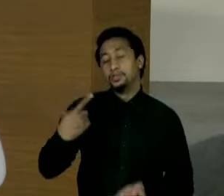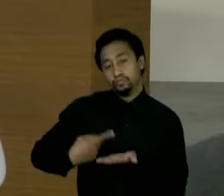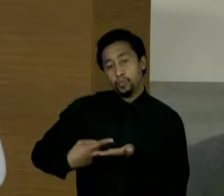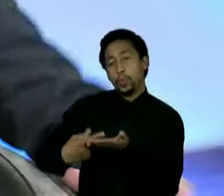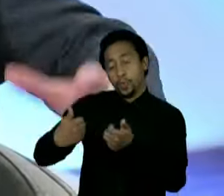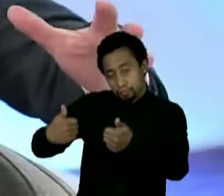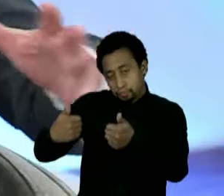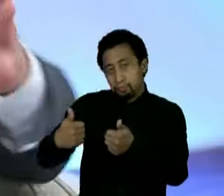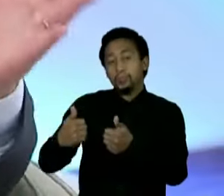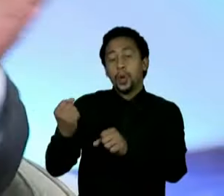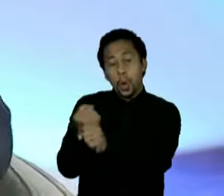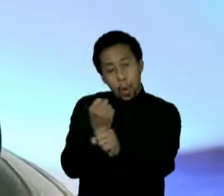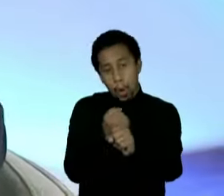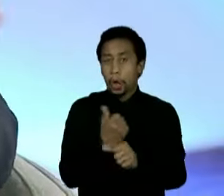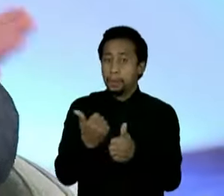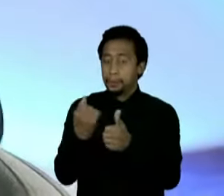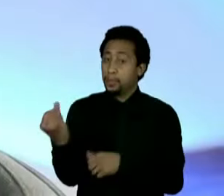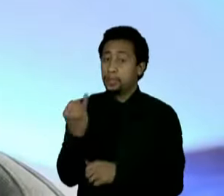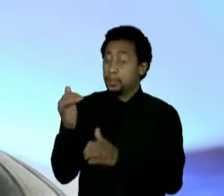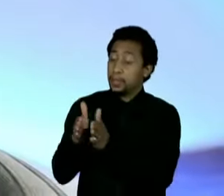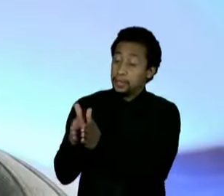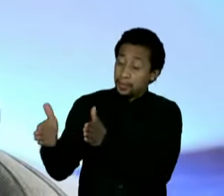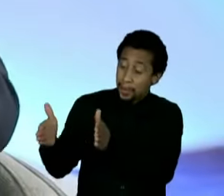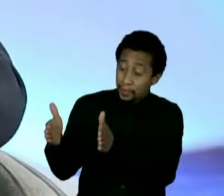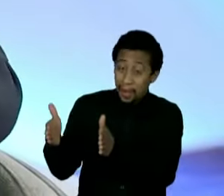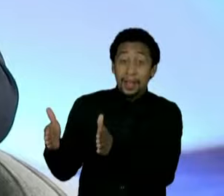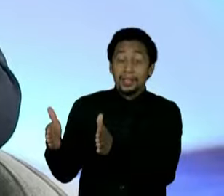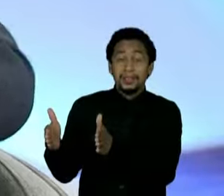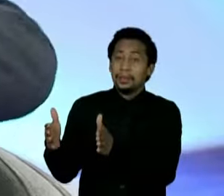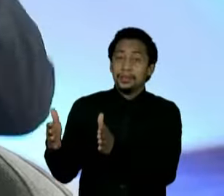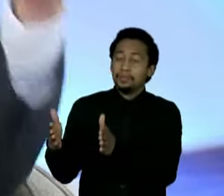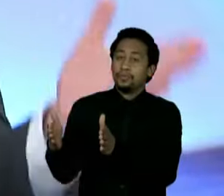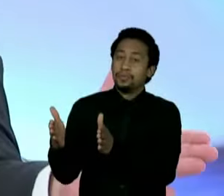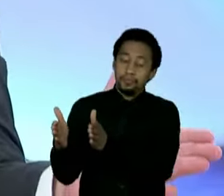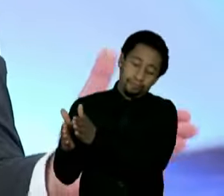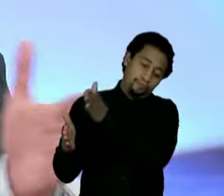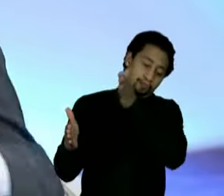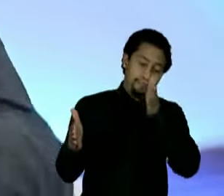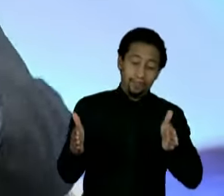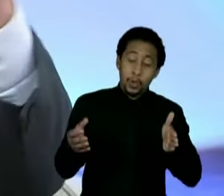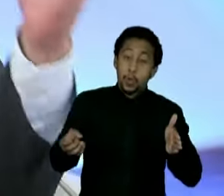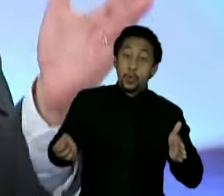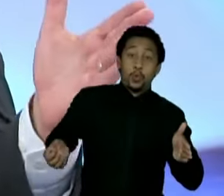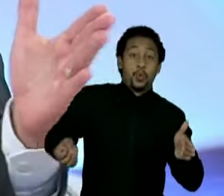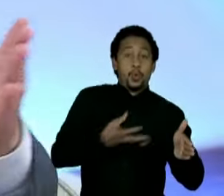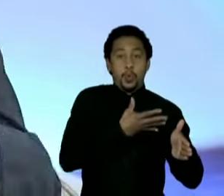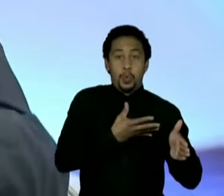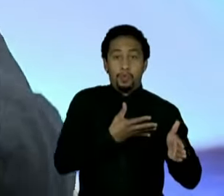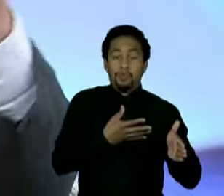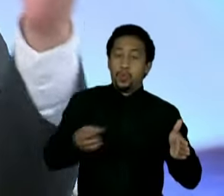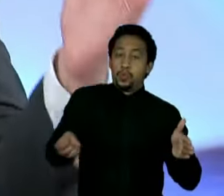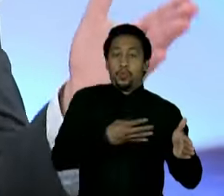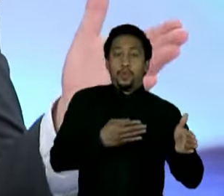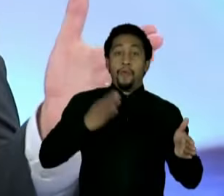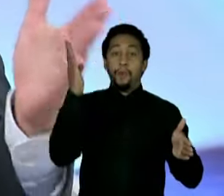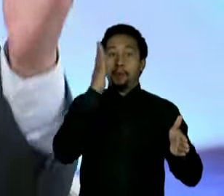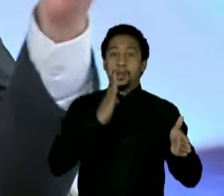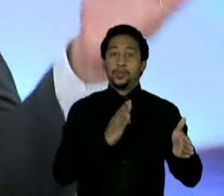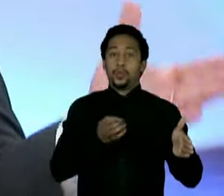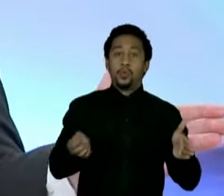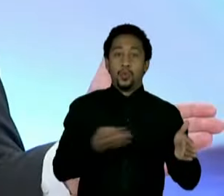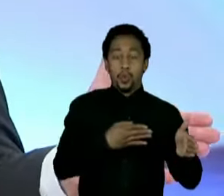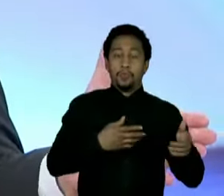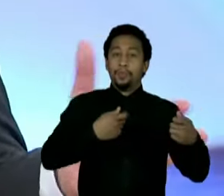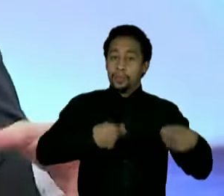importantes, mas foi uma fase, essa fase passou, nós estamos com essa outra fase agora, do novo país, o país que nós precisamos, a